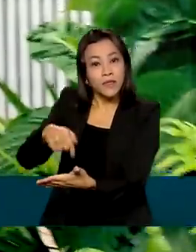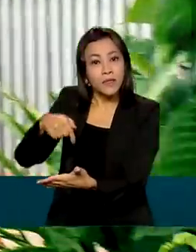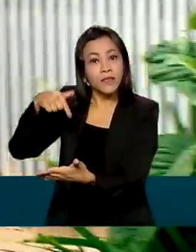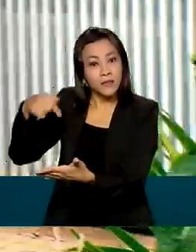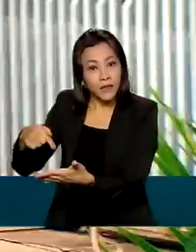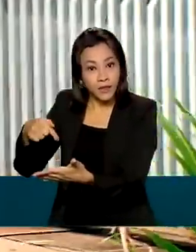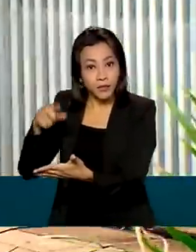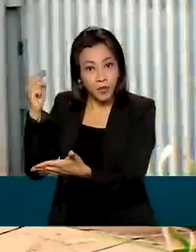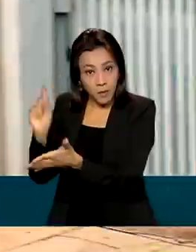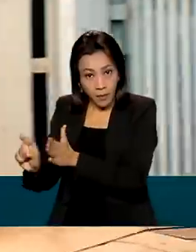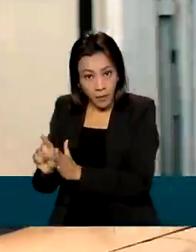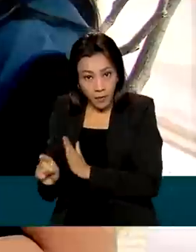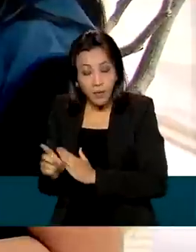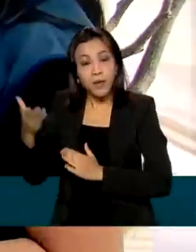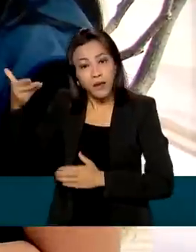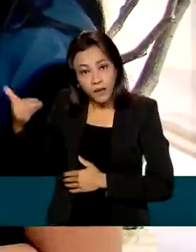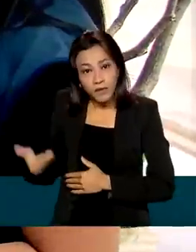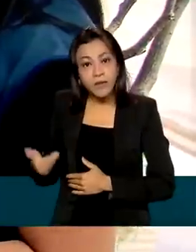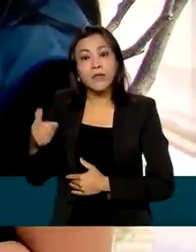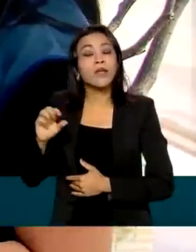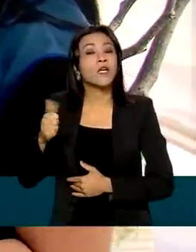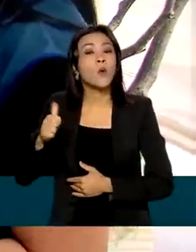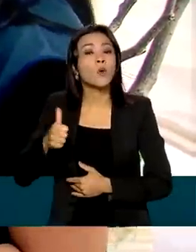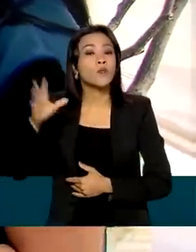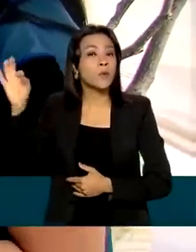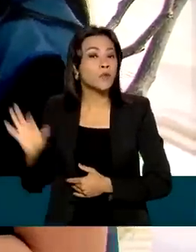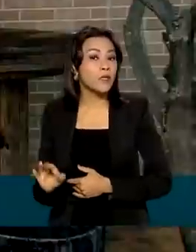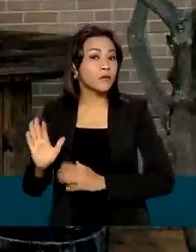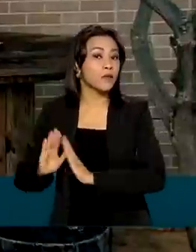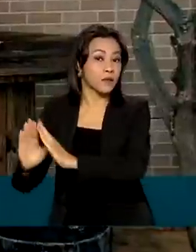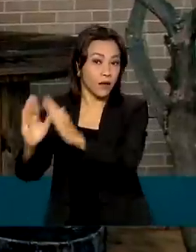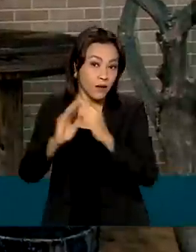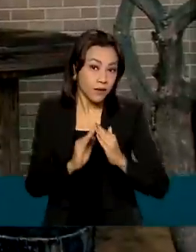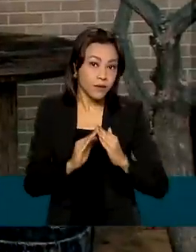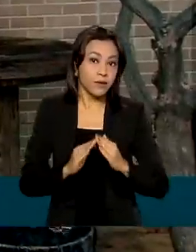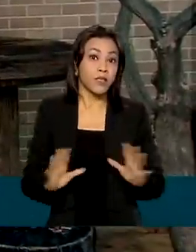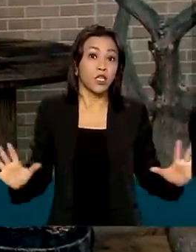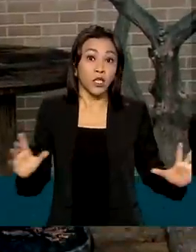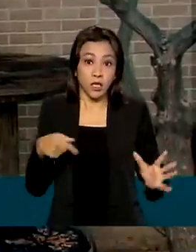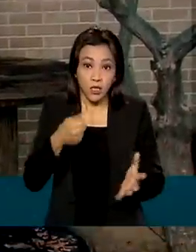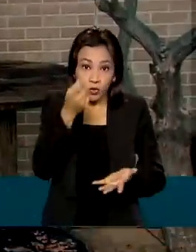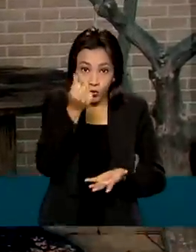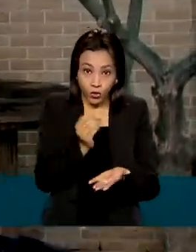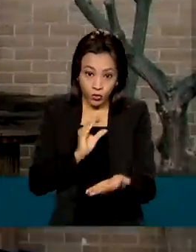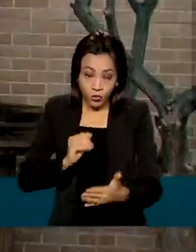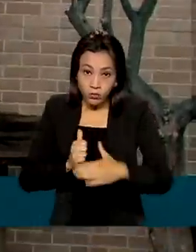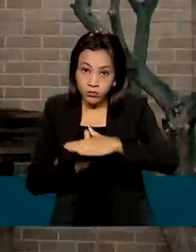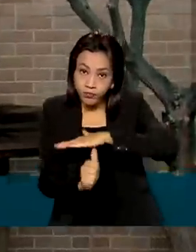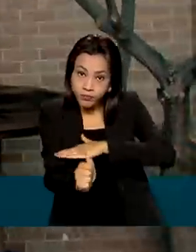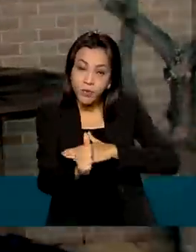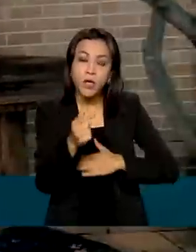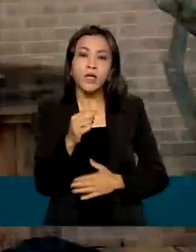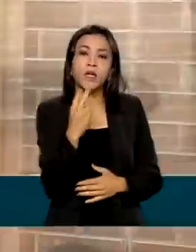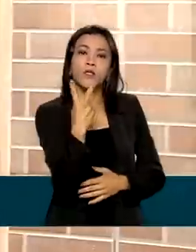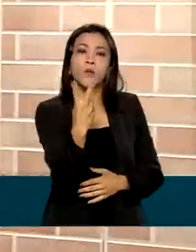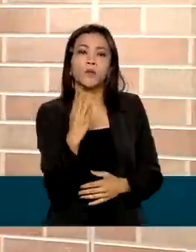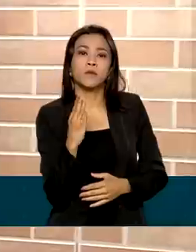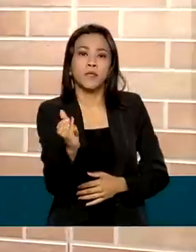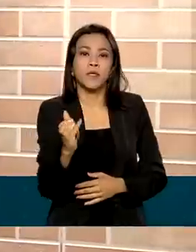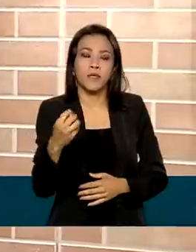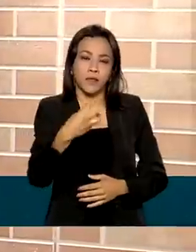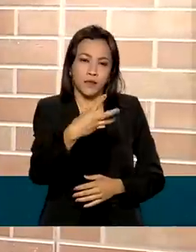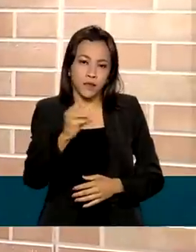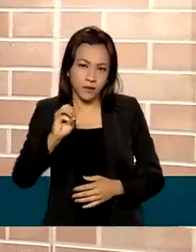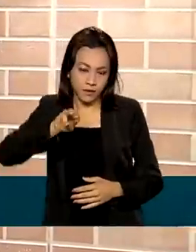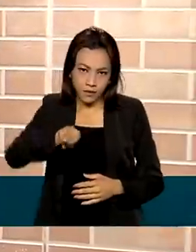quesitos, que vai ser aplicado em 11% das residências. O investimento para a realização do censo é de 2 bilhões e